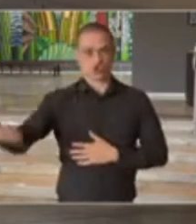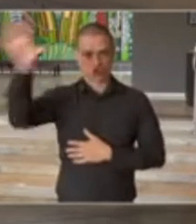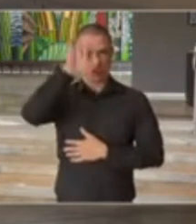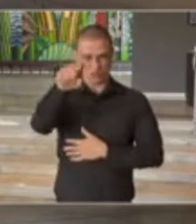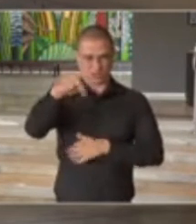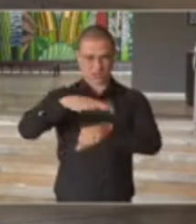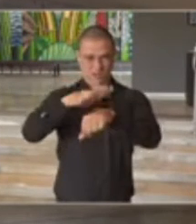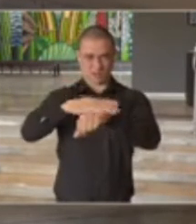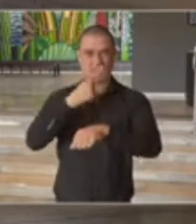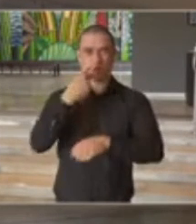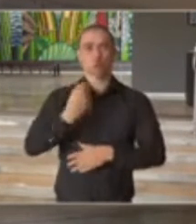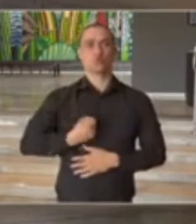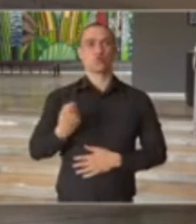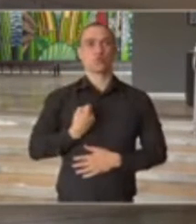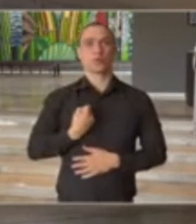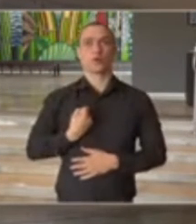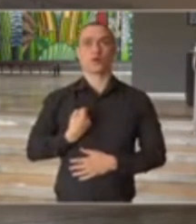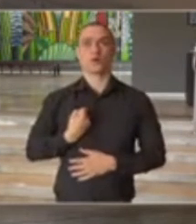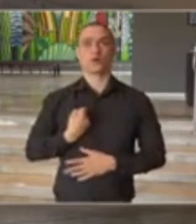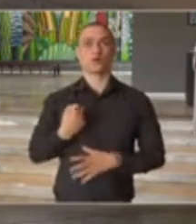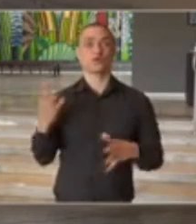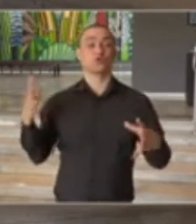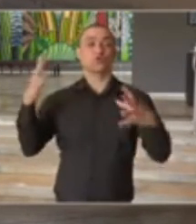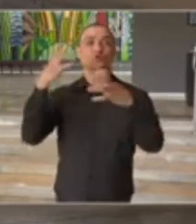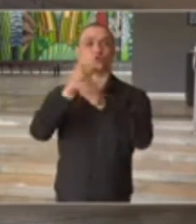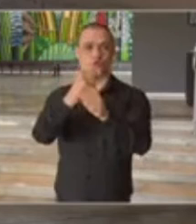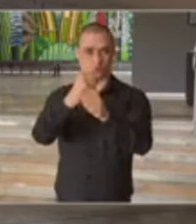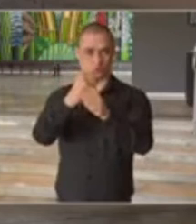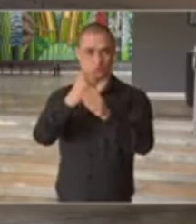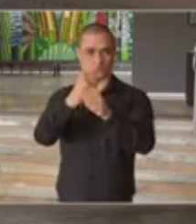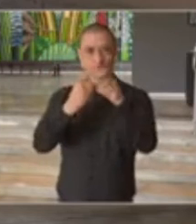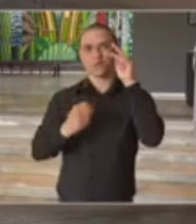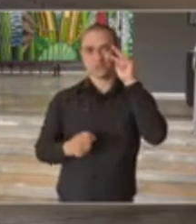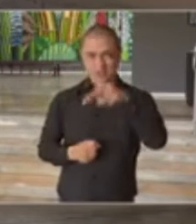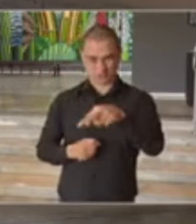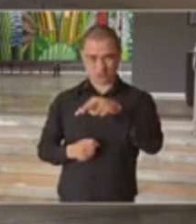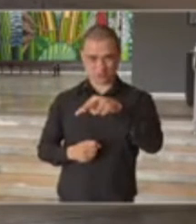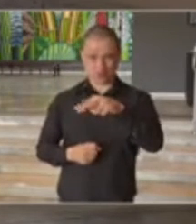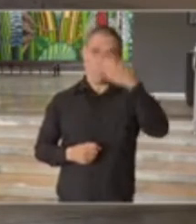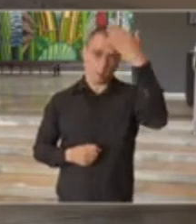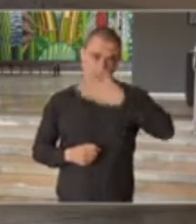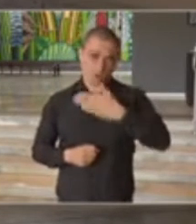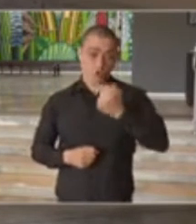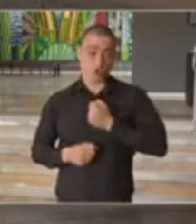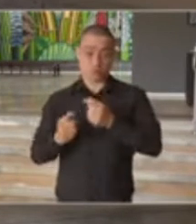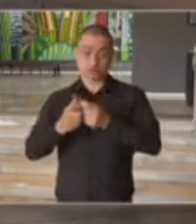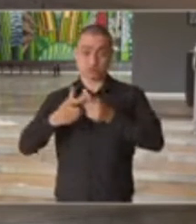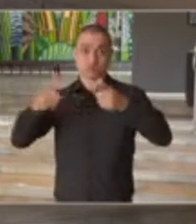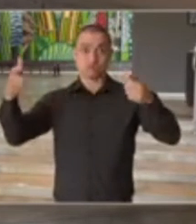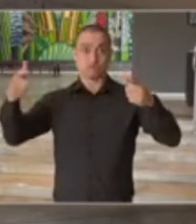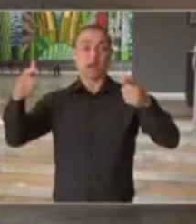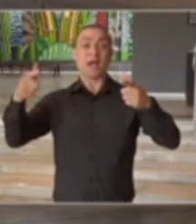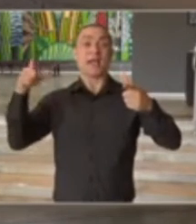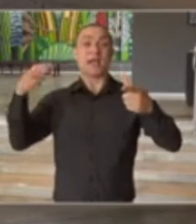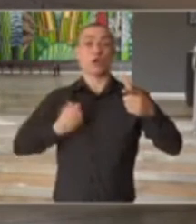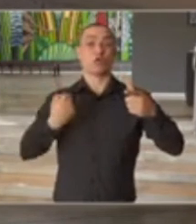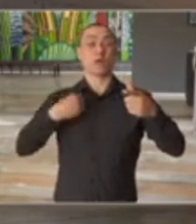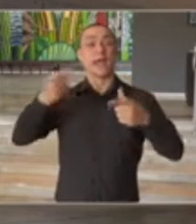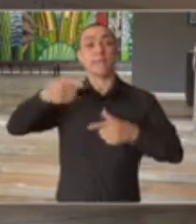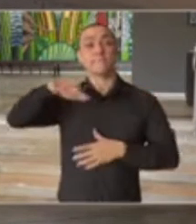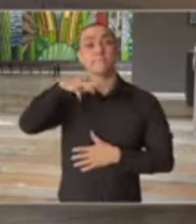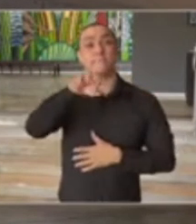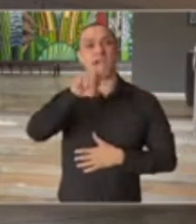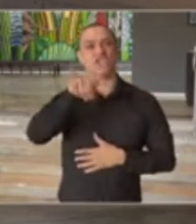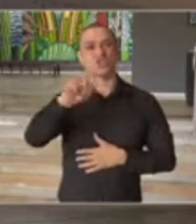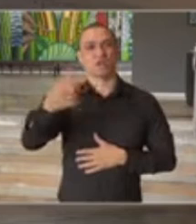você definiu, ou você viu, ou está sendo demonstrado que vem aumentando, ele é uma média de